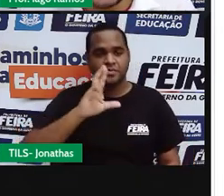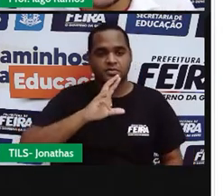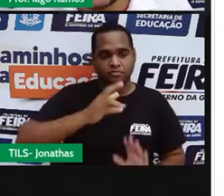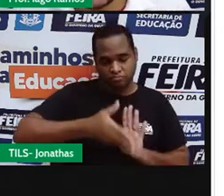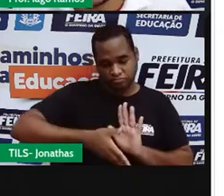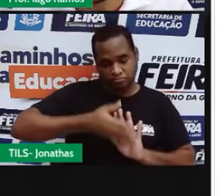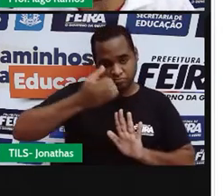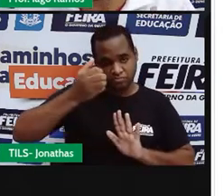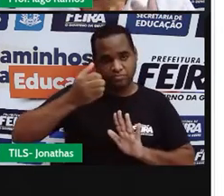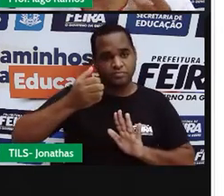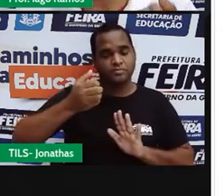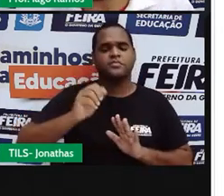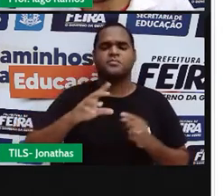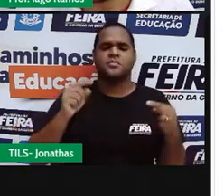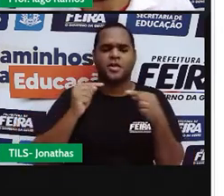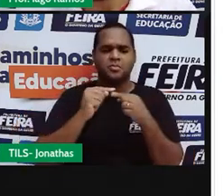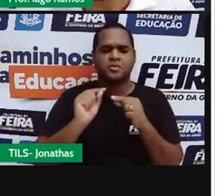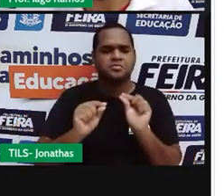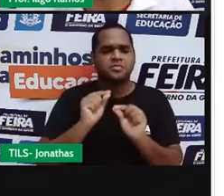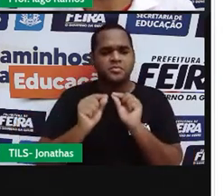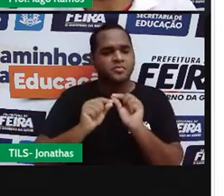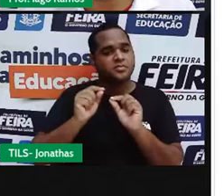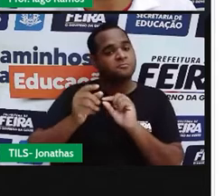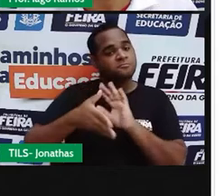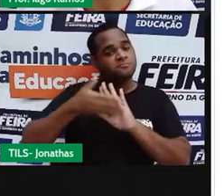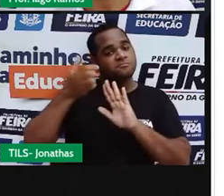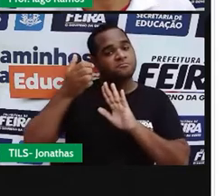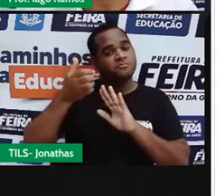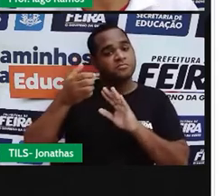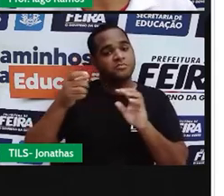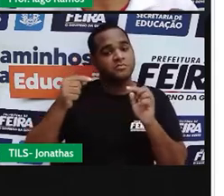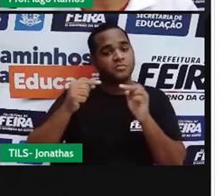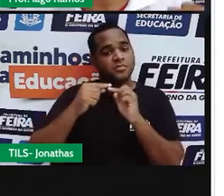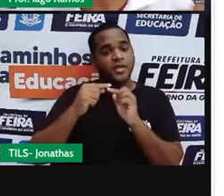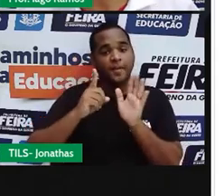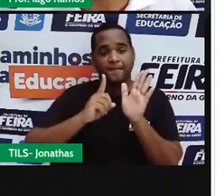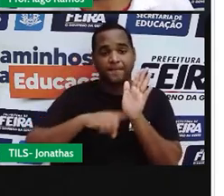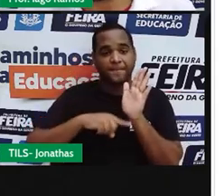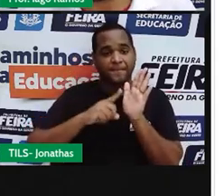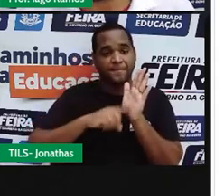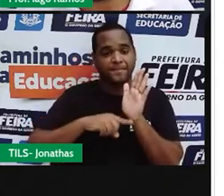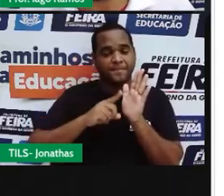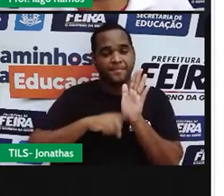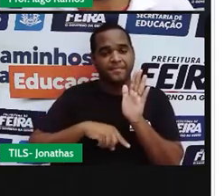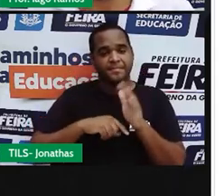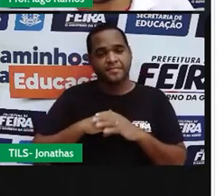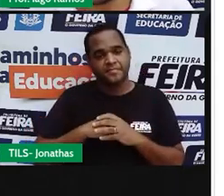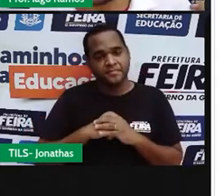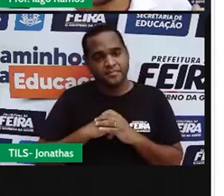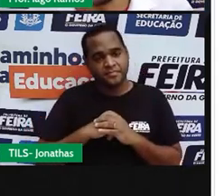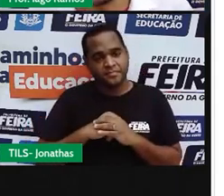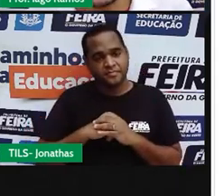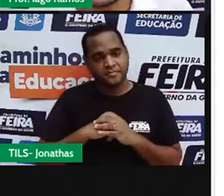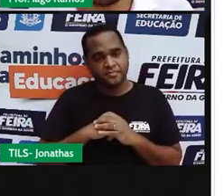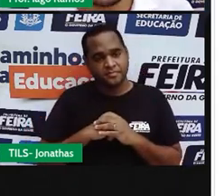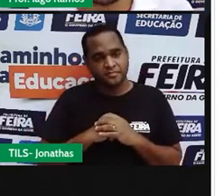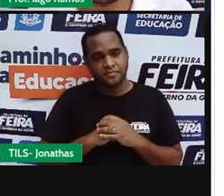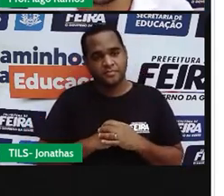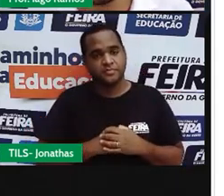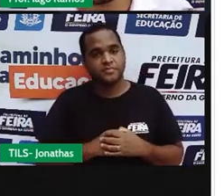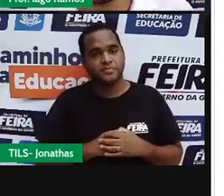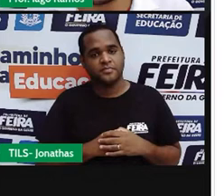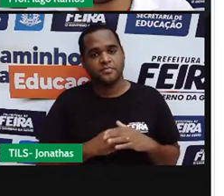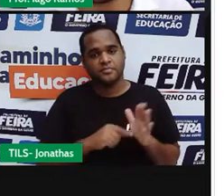quantidade, esse tirar significa uma subtração, significa uma conta de